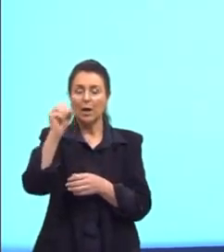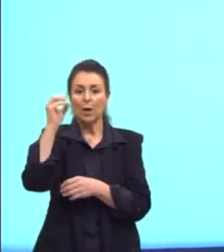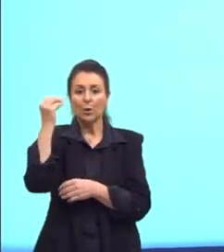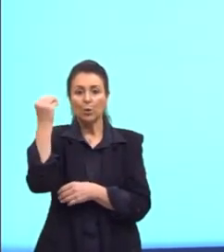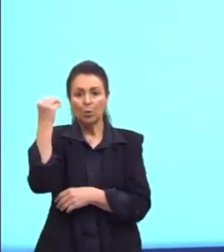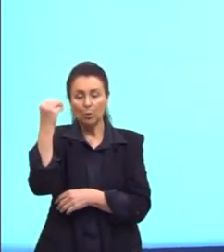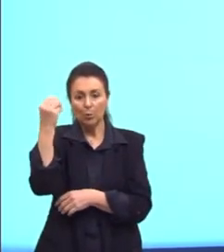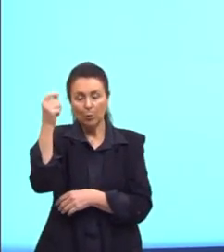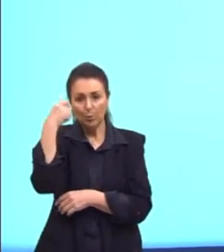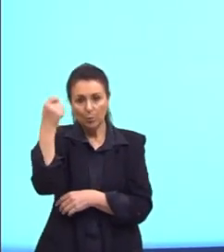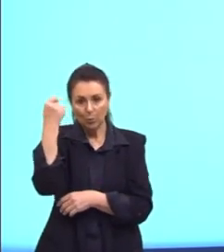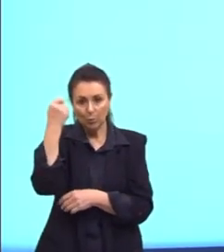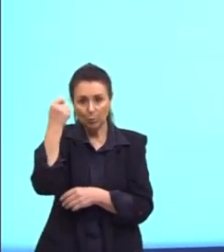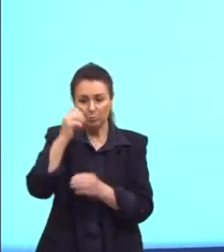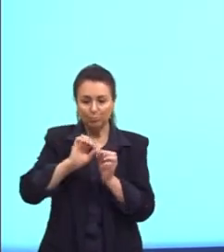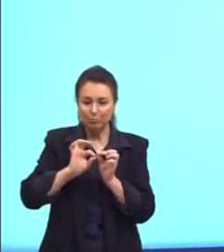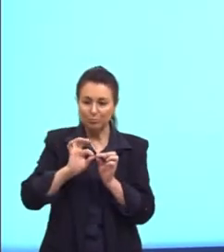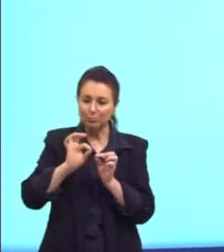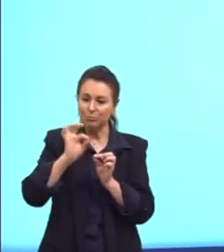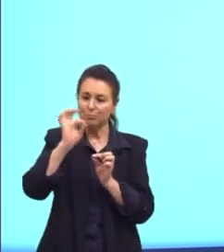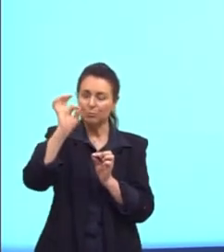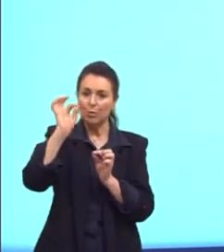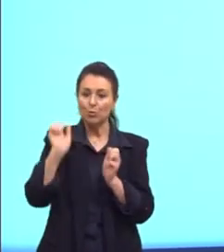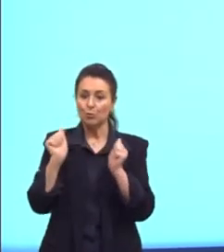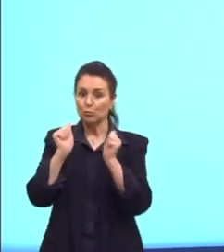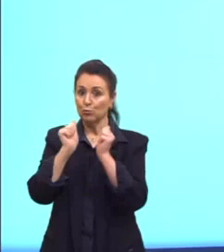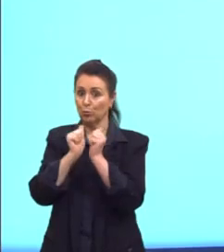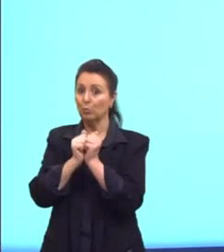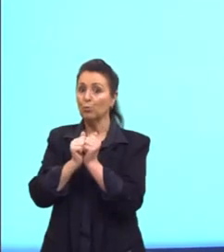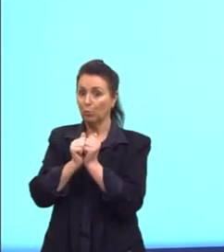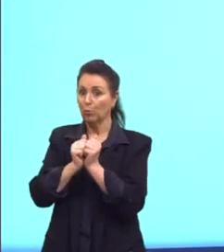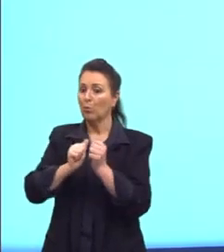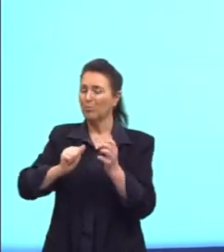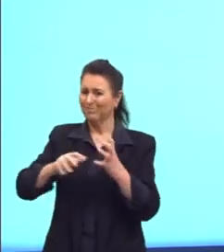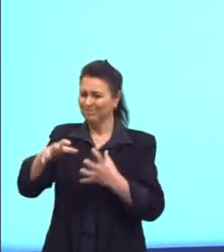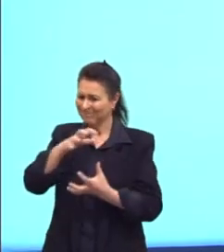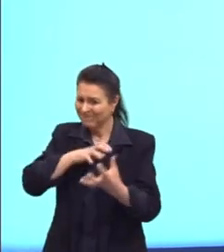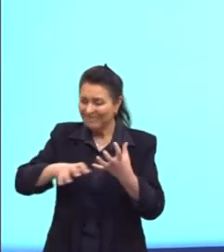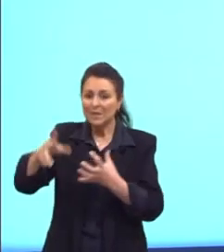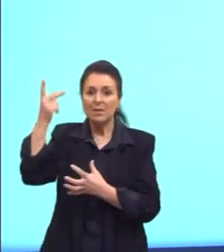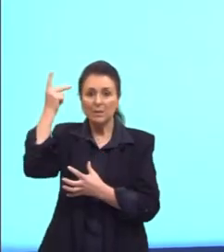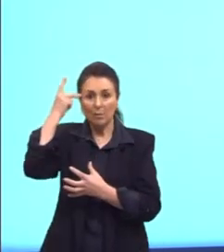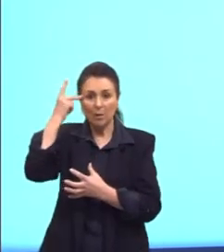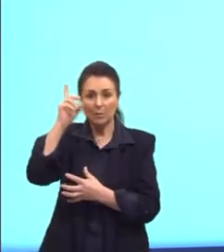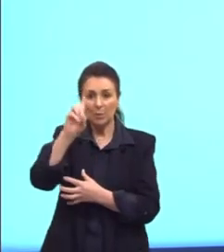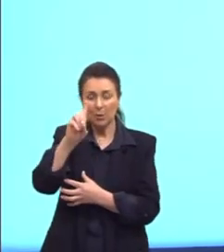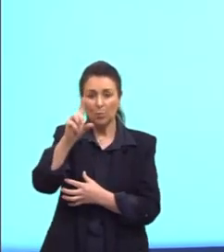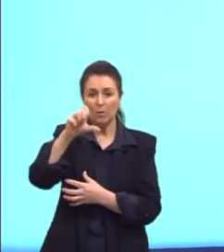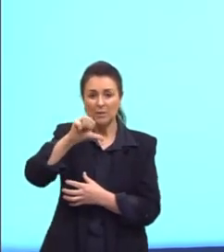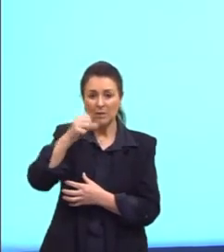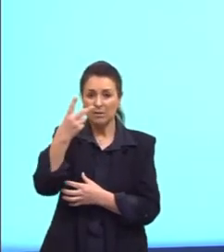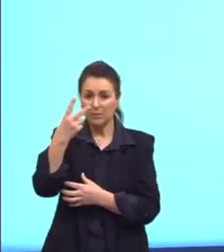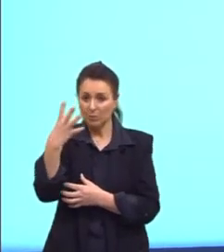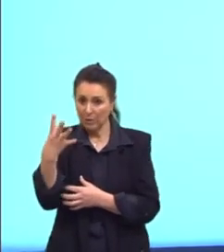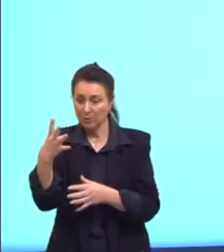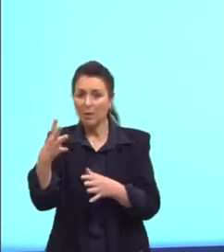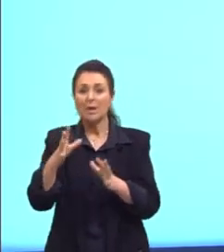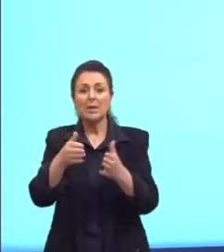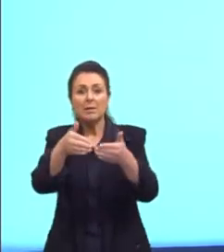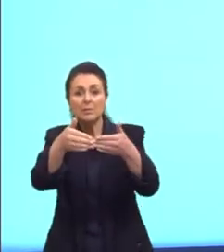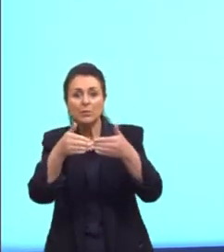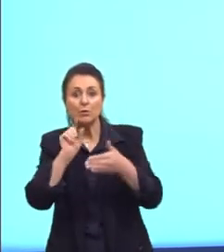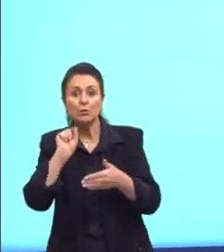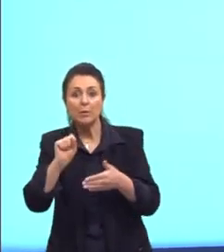brasileiro, vão se juntar com revoltosos de São Paulo, de 1924, também pedindo o fim da corrupção,